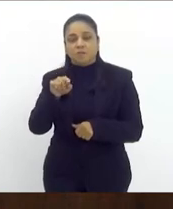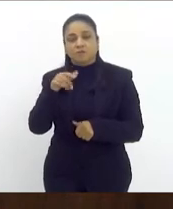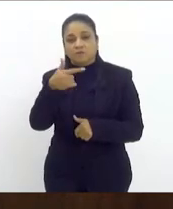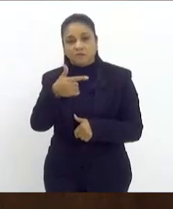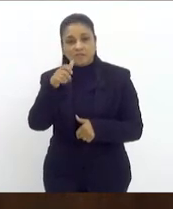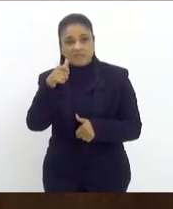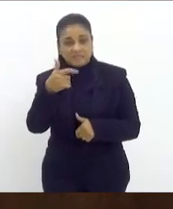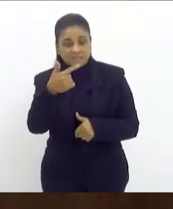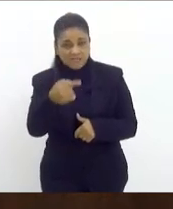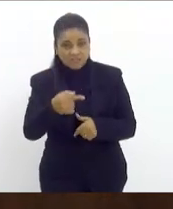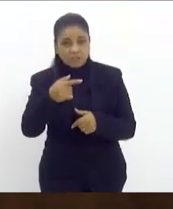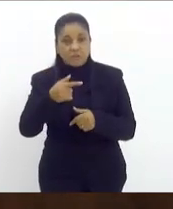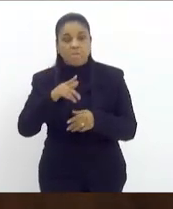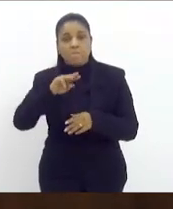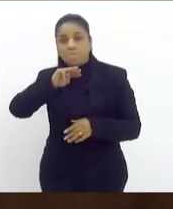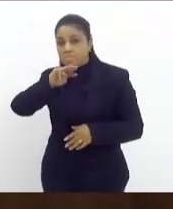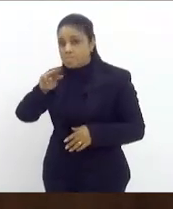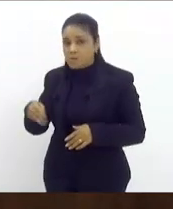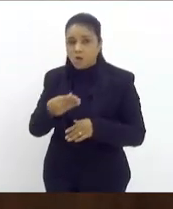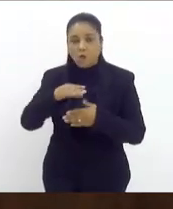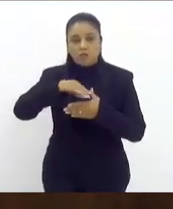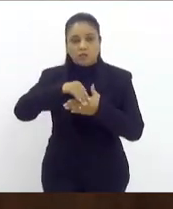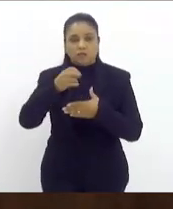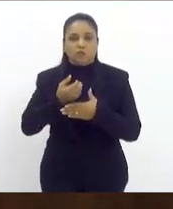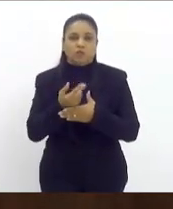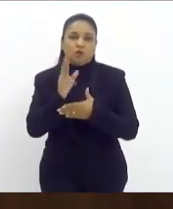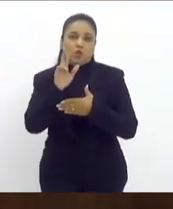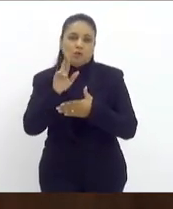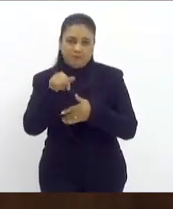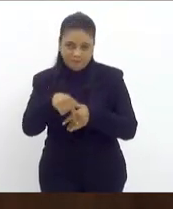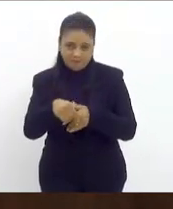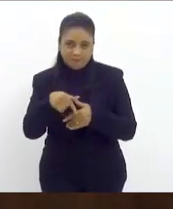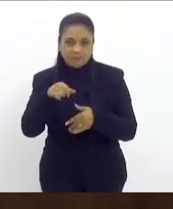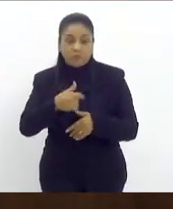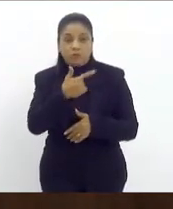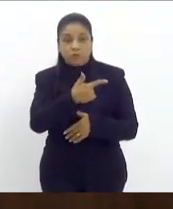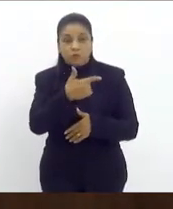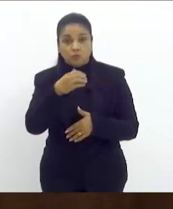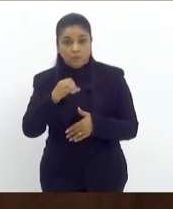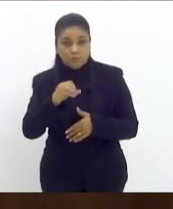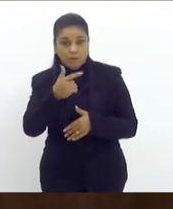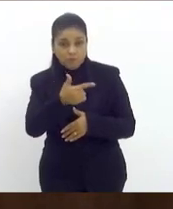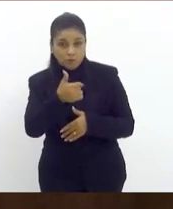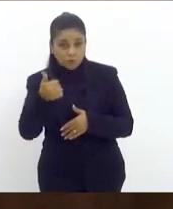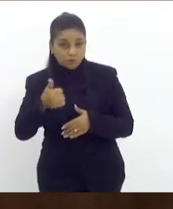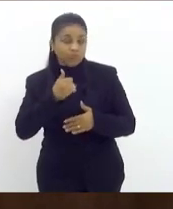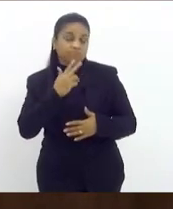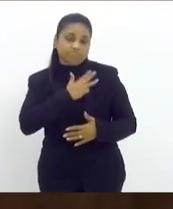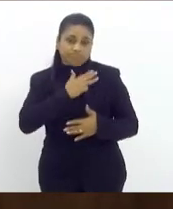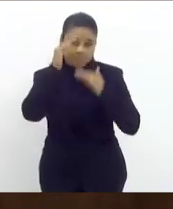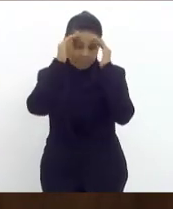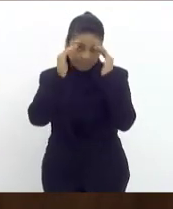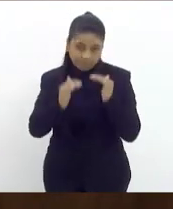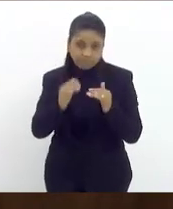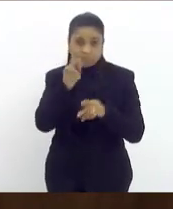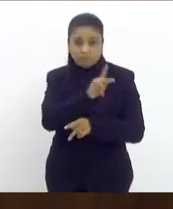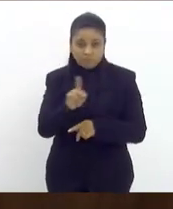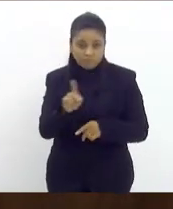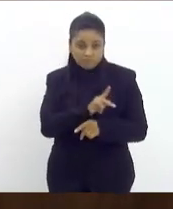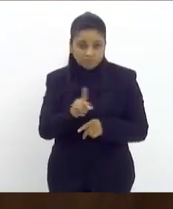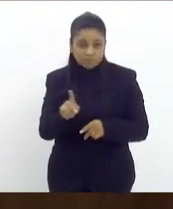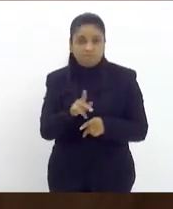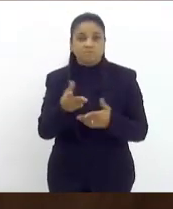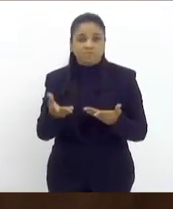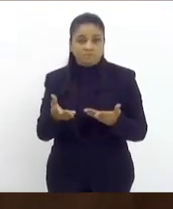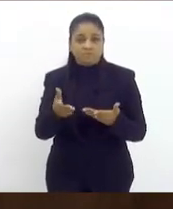de dólares em 2021 então o presidente Lula respeita a alta determinação dos povos e se faz muito bem